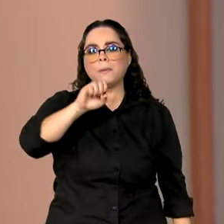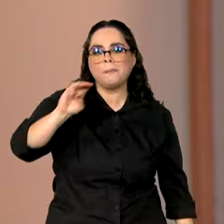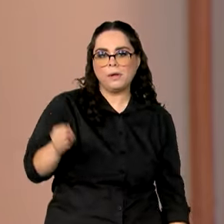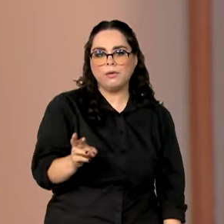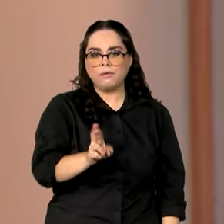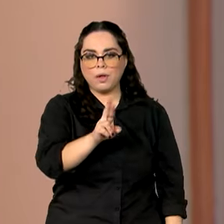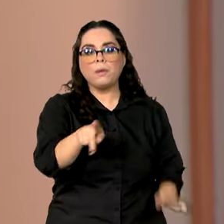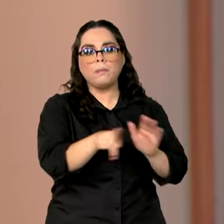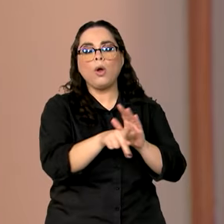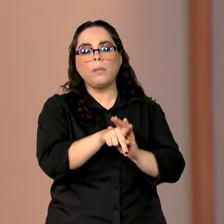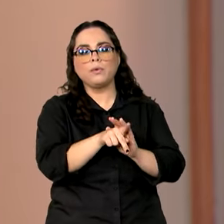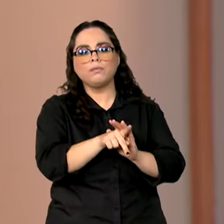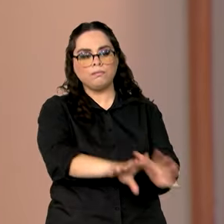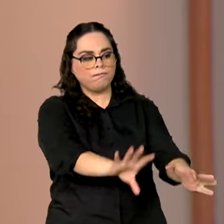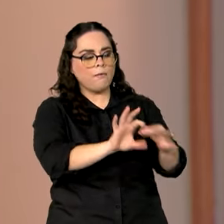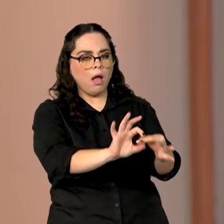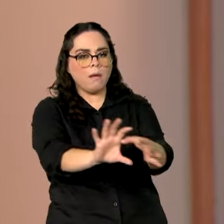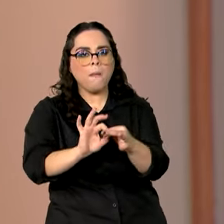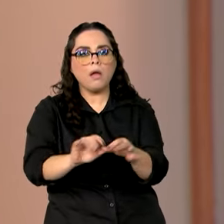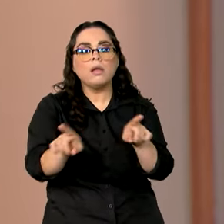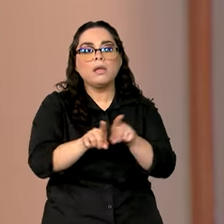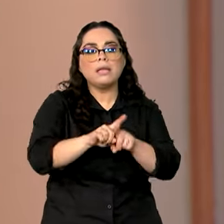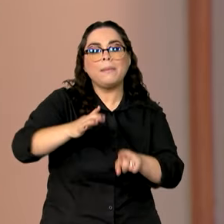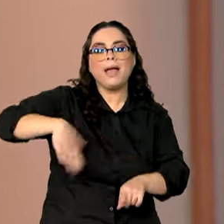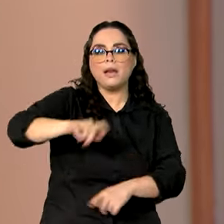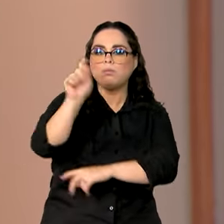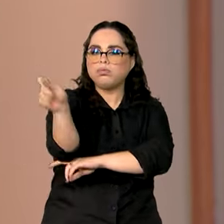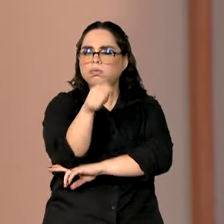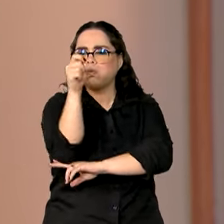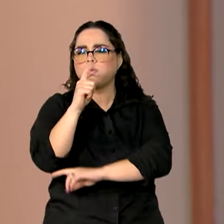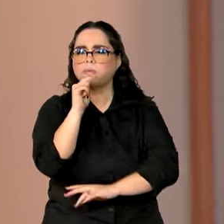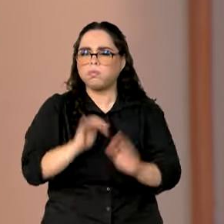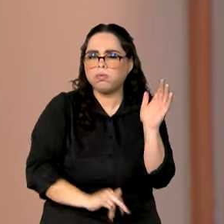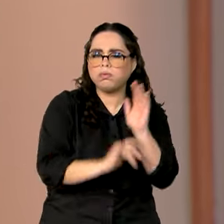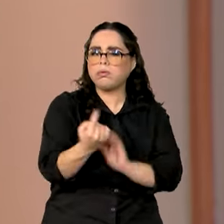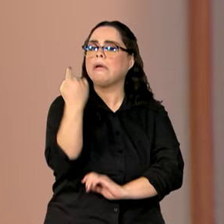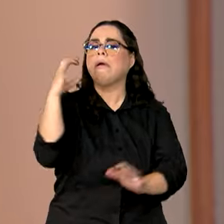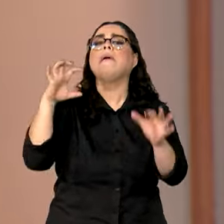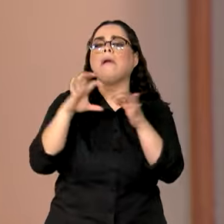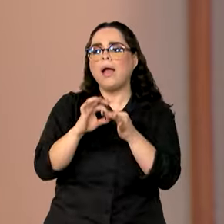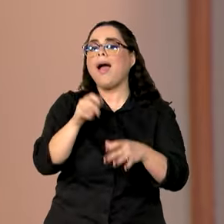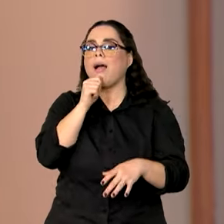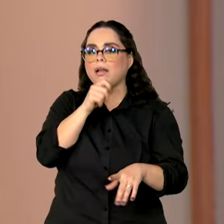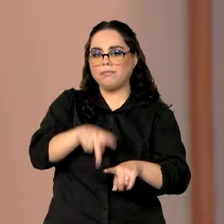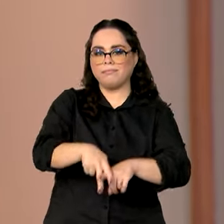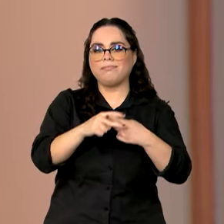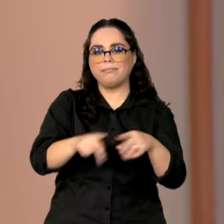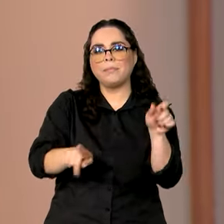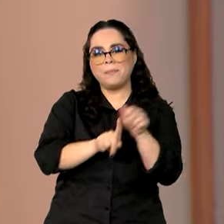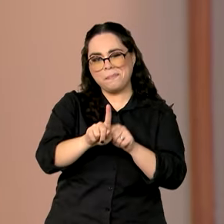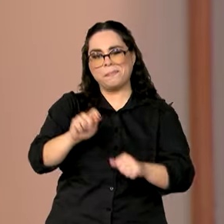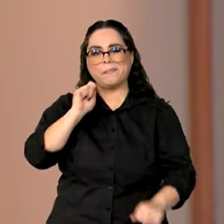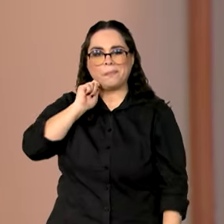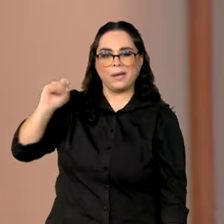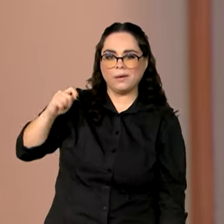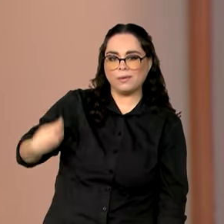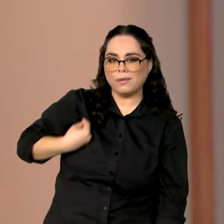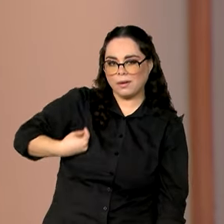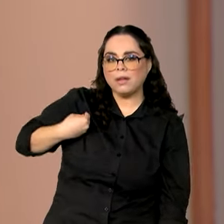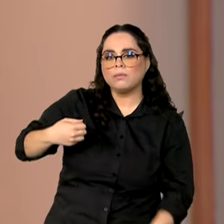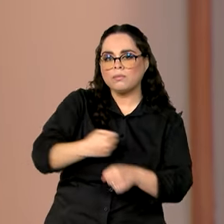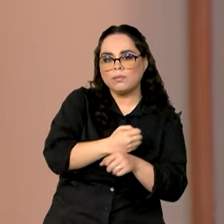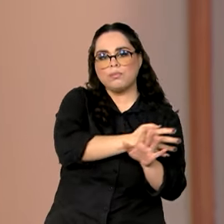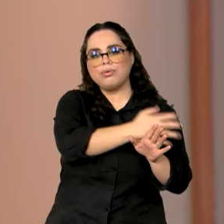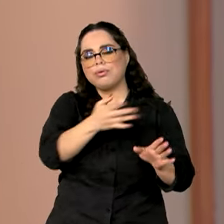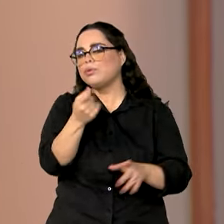para recuperação e prevenção de enchentes no Rio Grande do Sul, que sofreu aí com alagamentos no final de abril deste ano. O